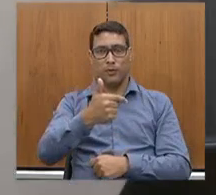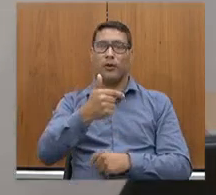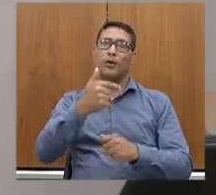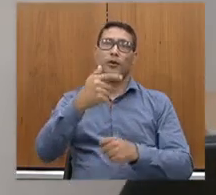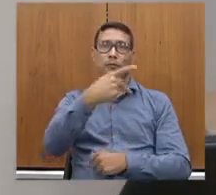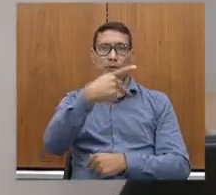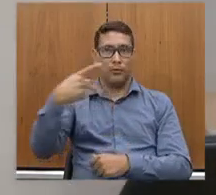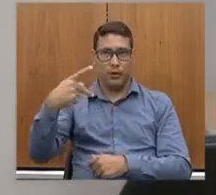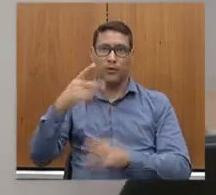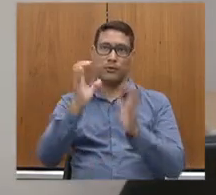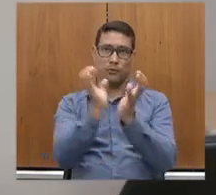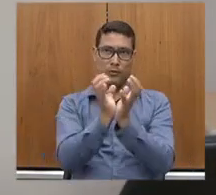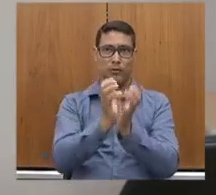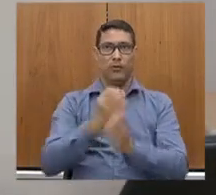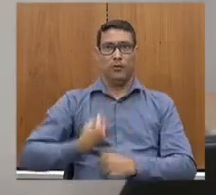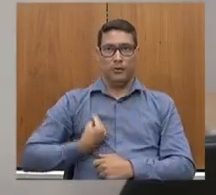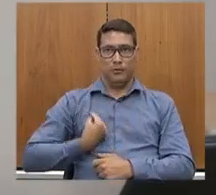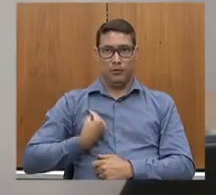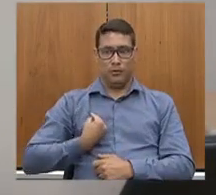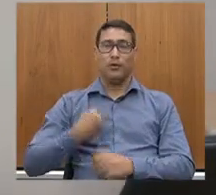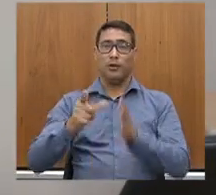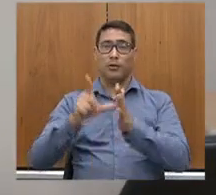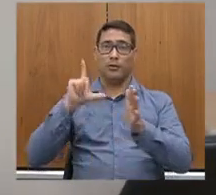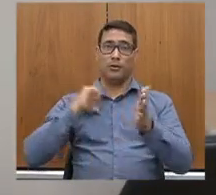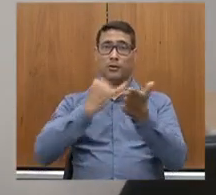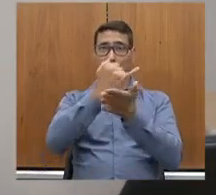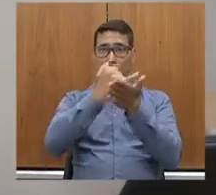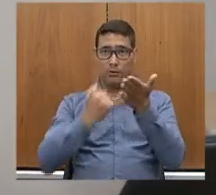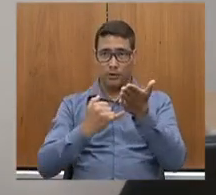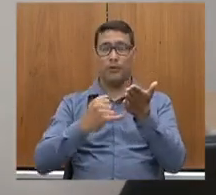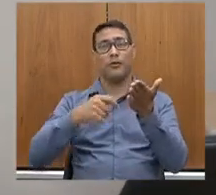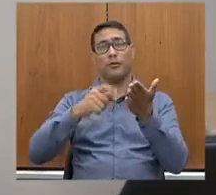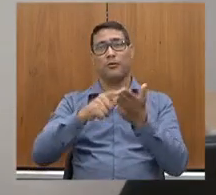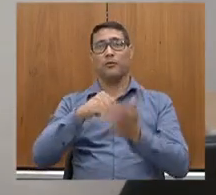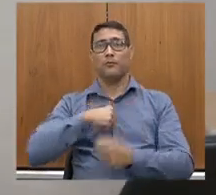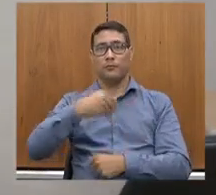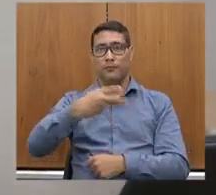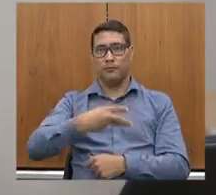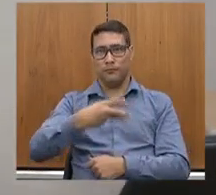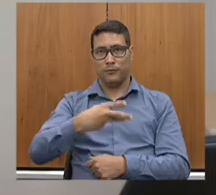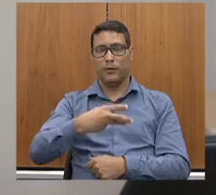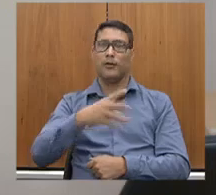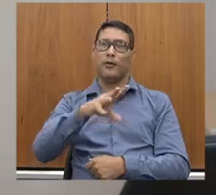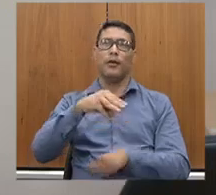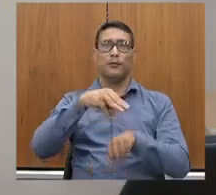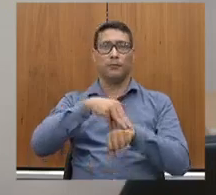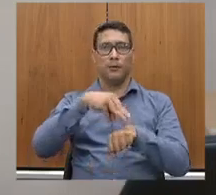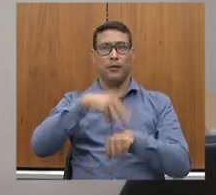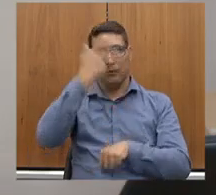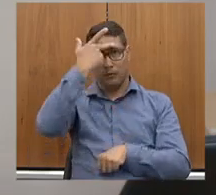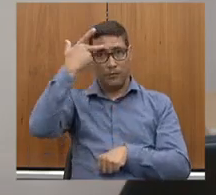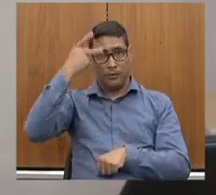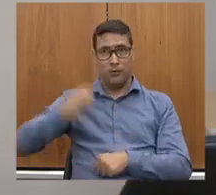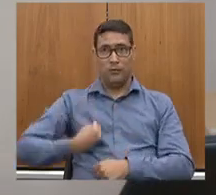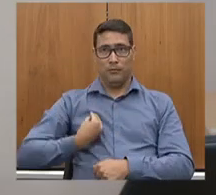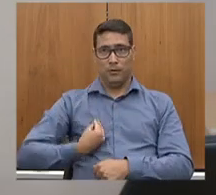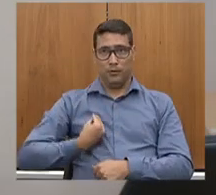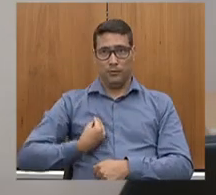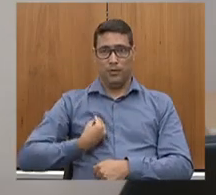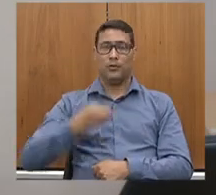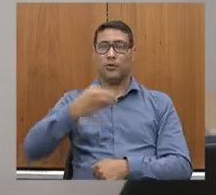participantes, por ordem de inscrição. 3. Membros das comissões participantes, por ordem de inscrição.